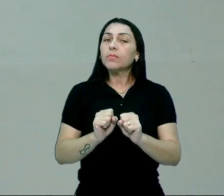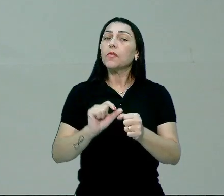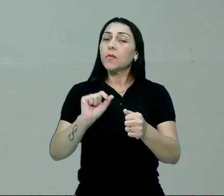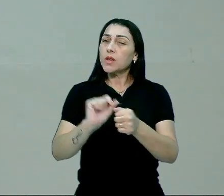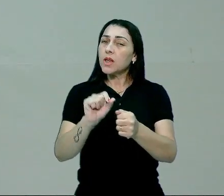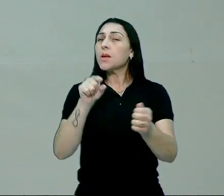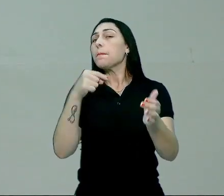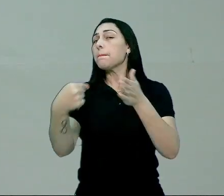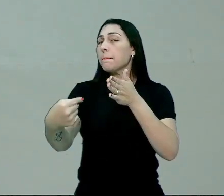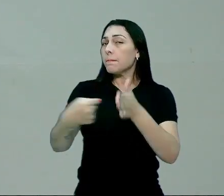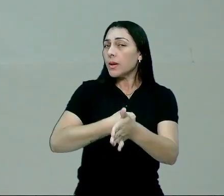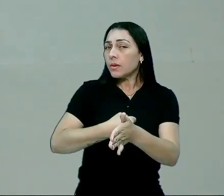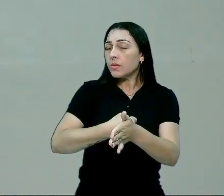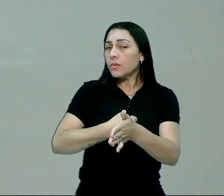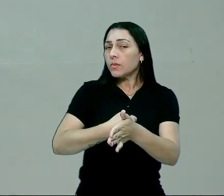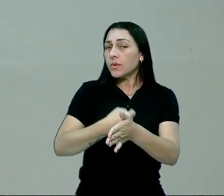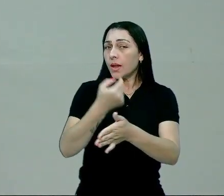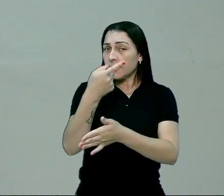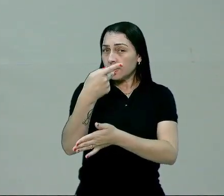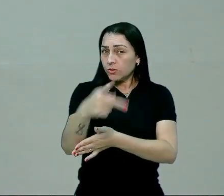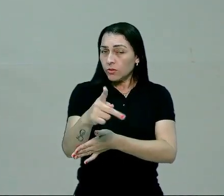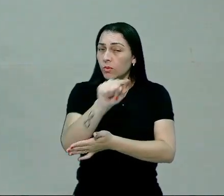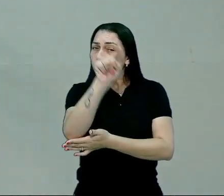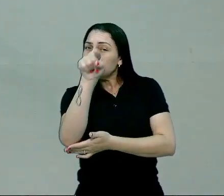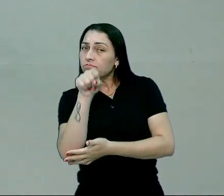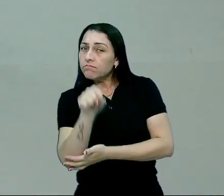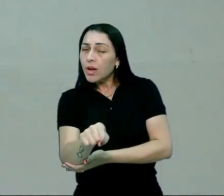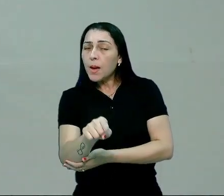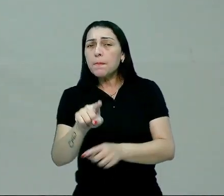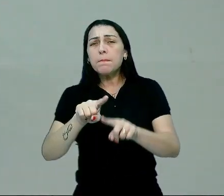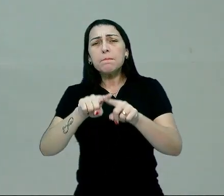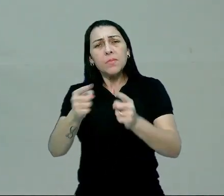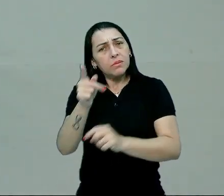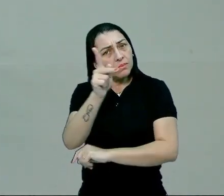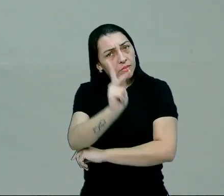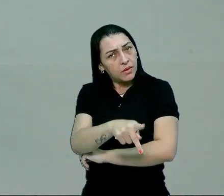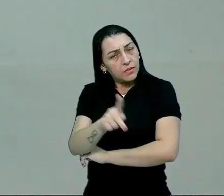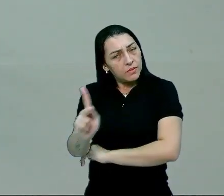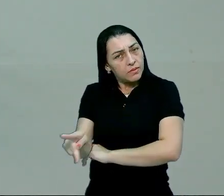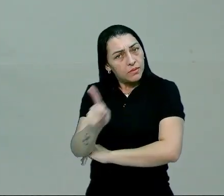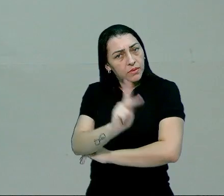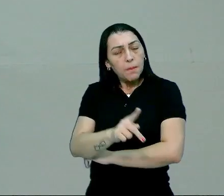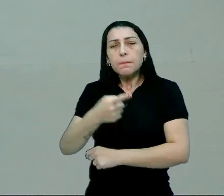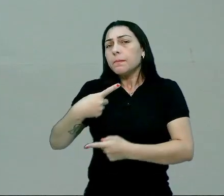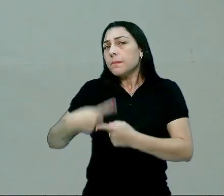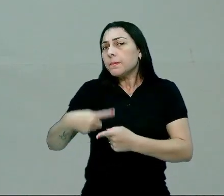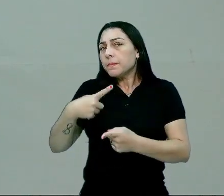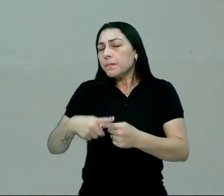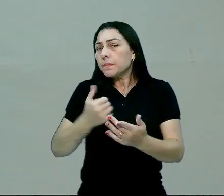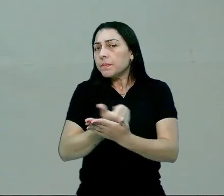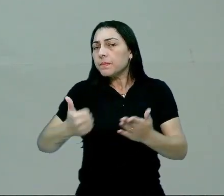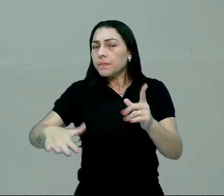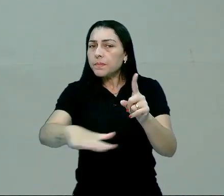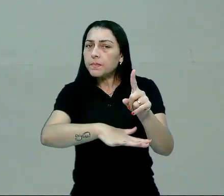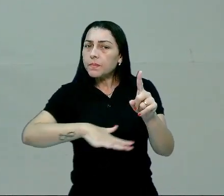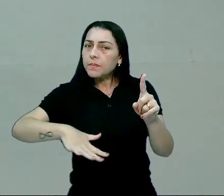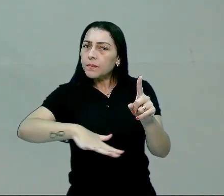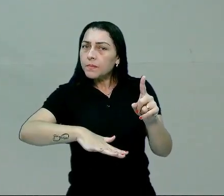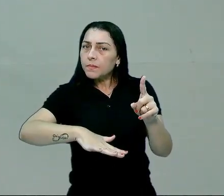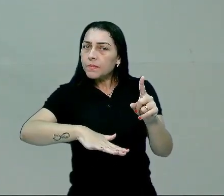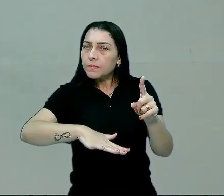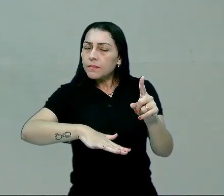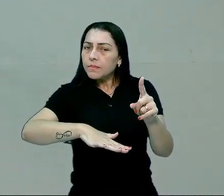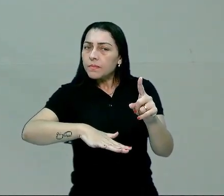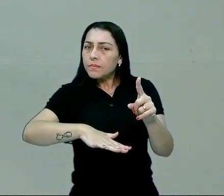fazer aquela pergunta, a sua interrogação. Mas, professor, por que a ação social